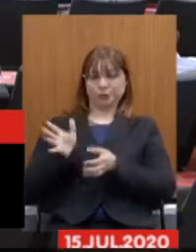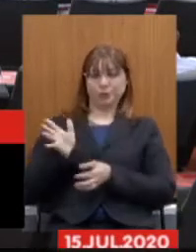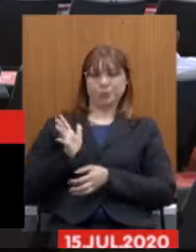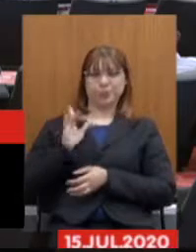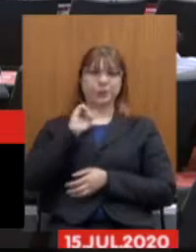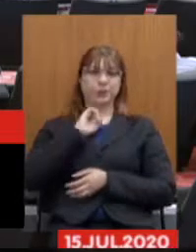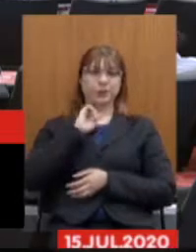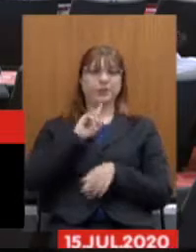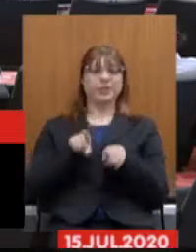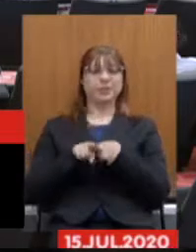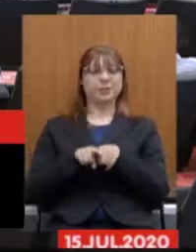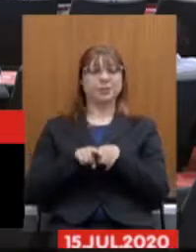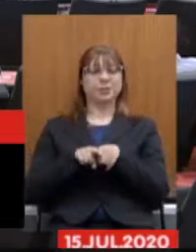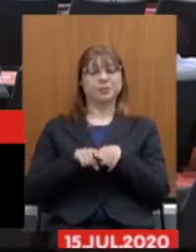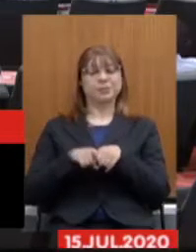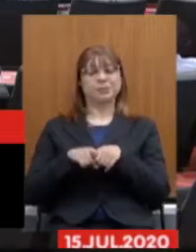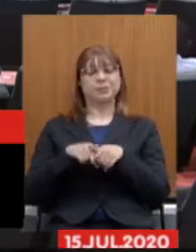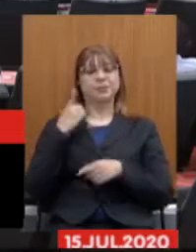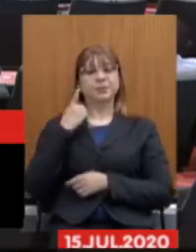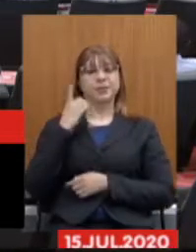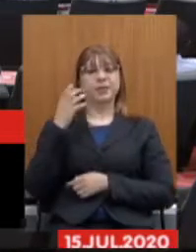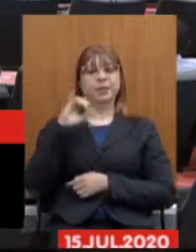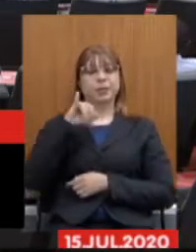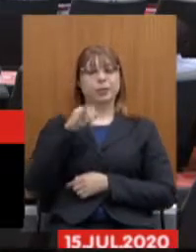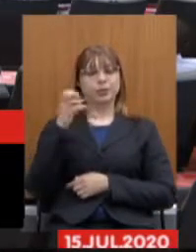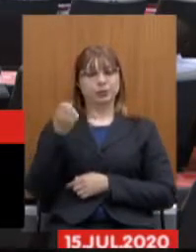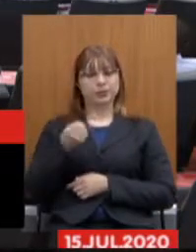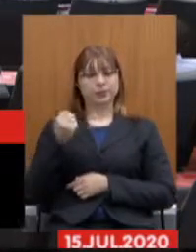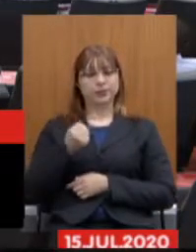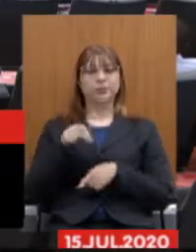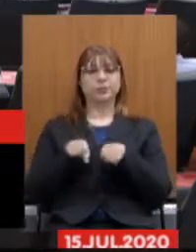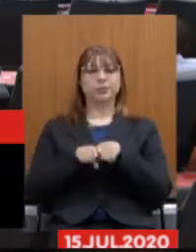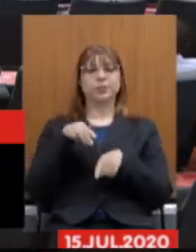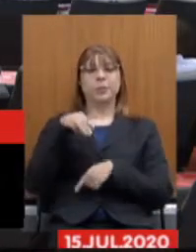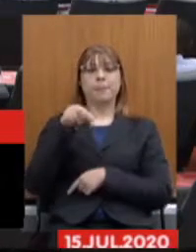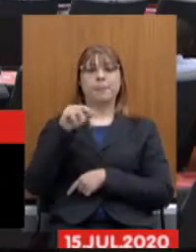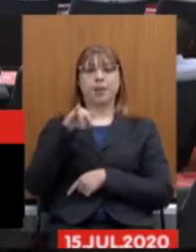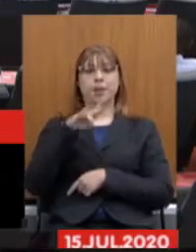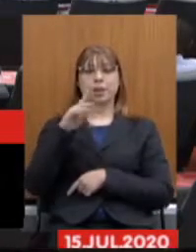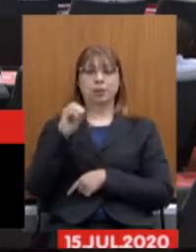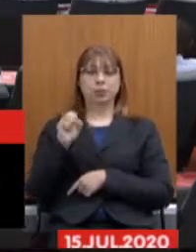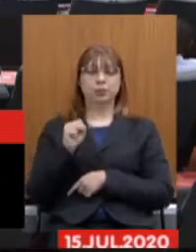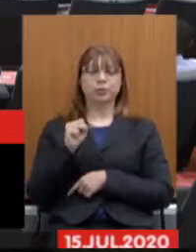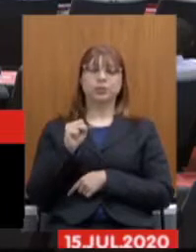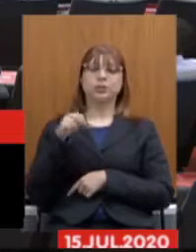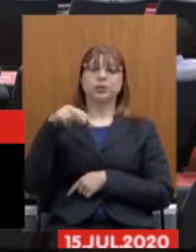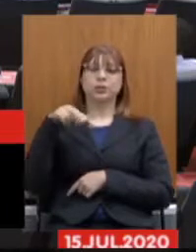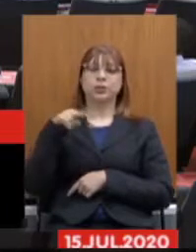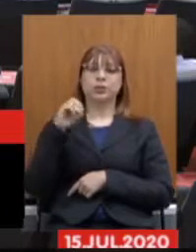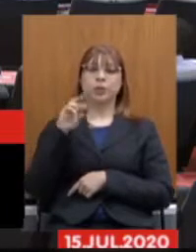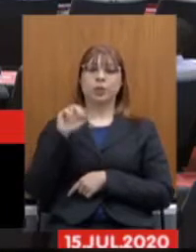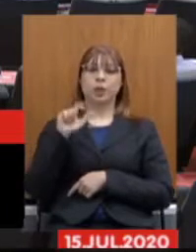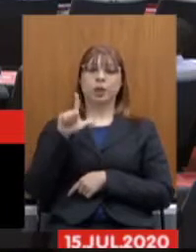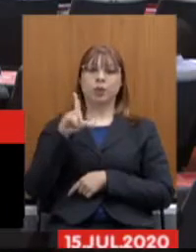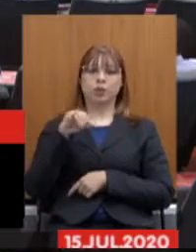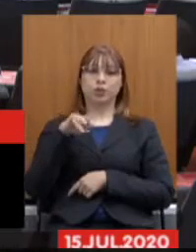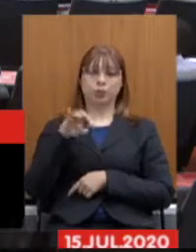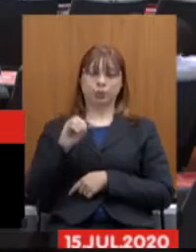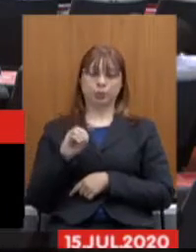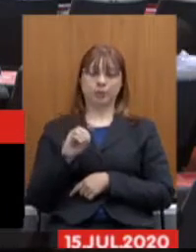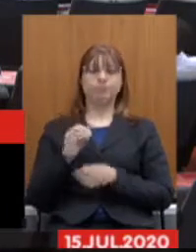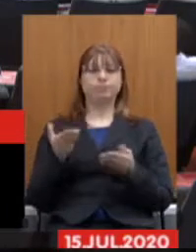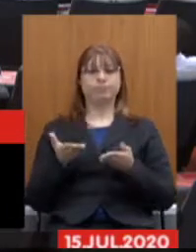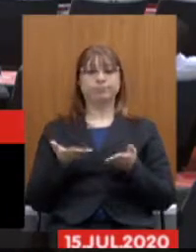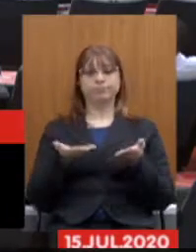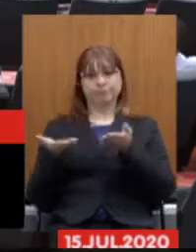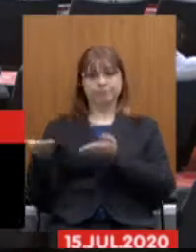João Leite, deputado Marquinhos Lemos, deputado Noraldino Júnior. Com a palavra, a presidente